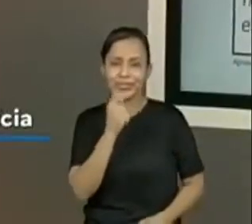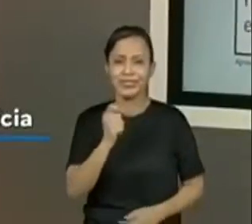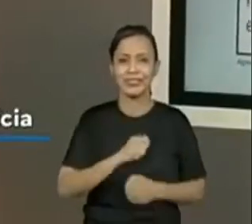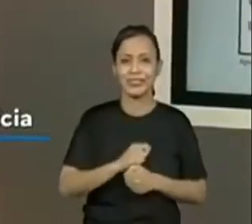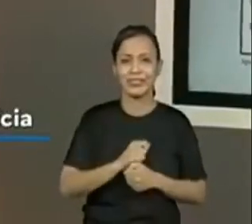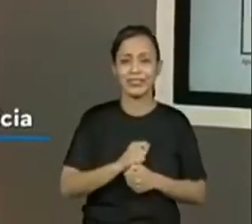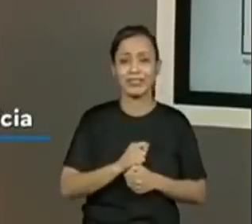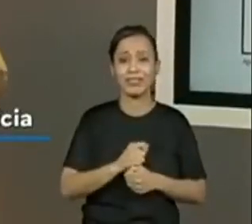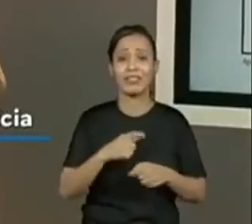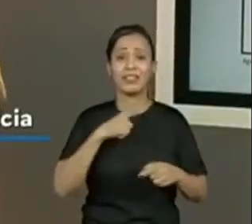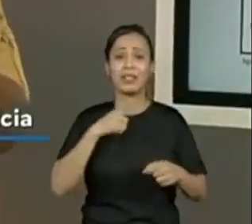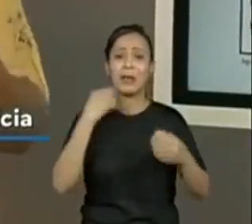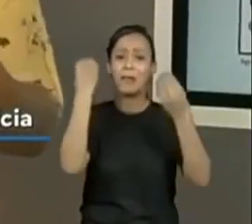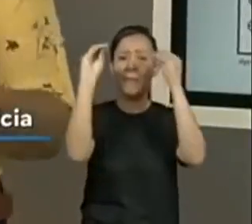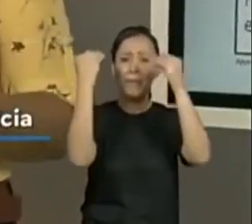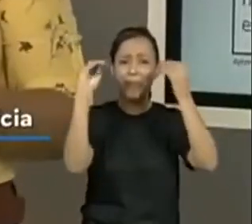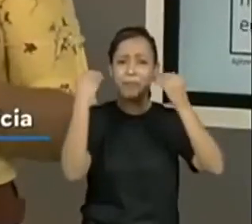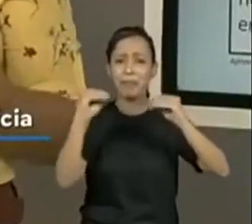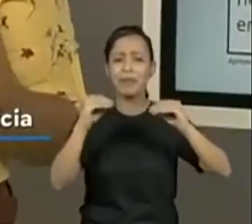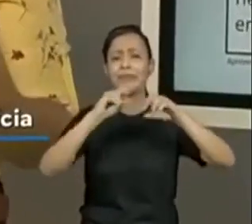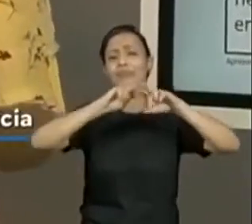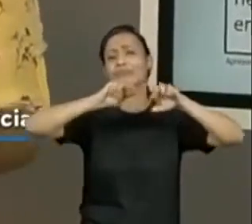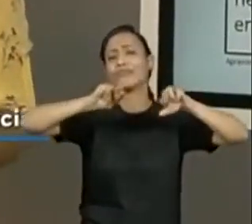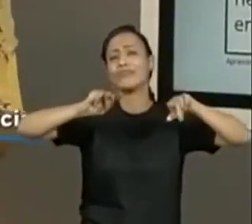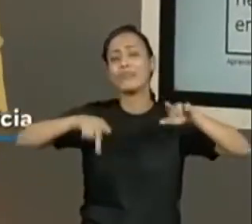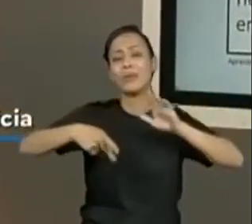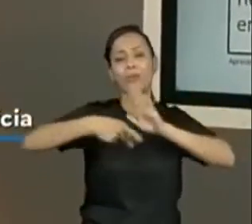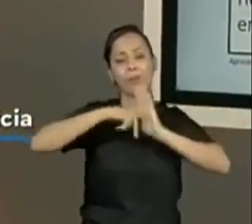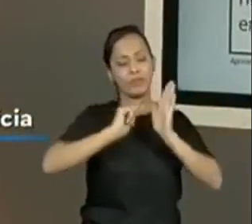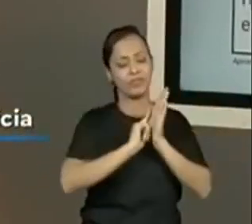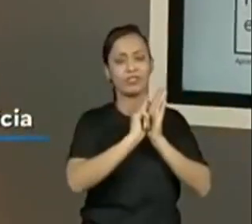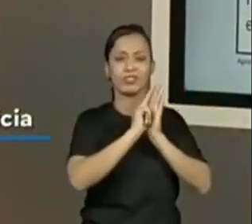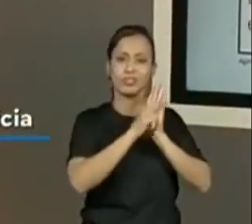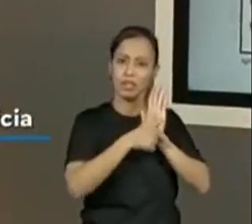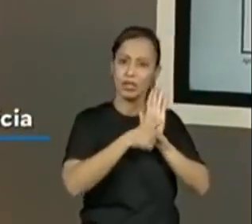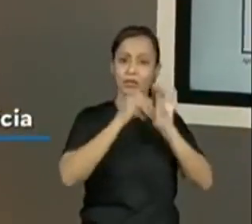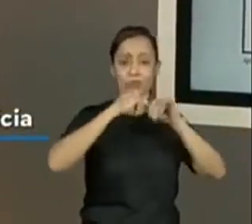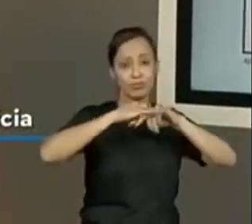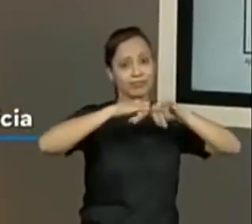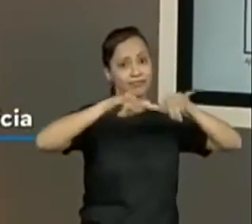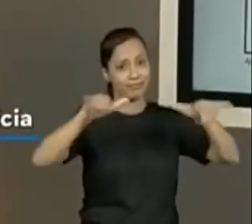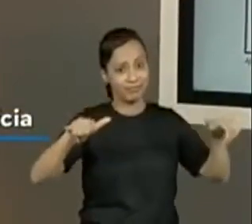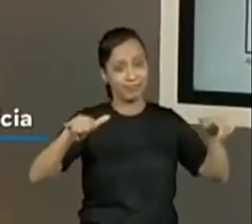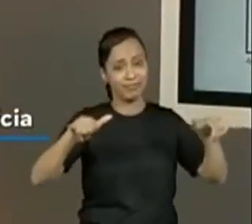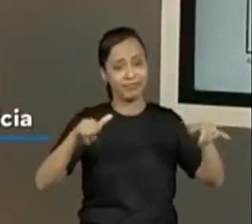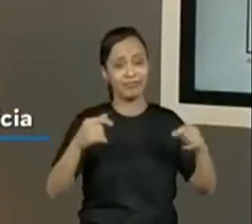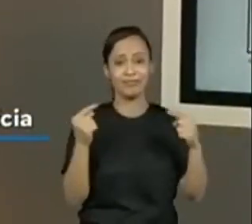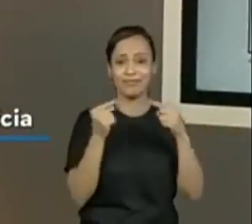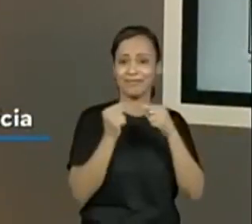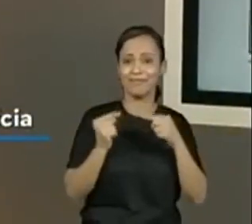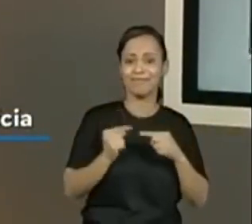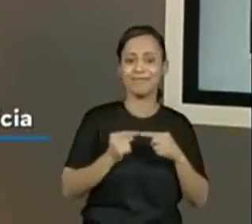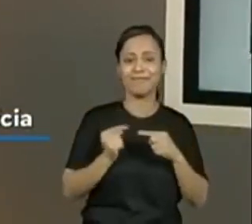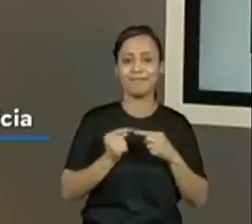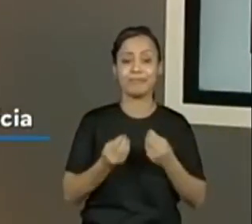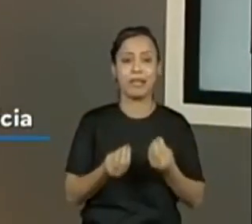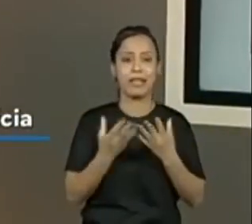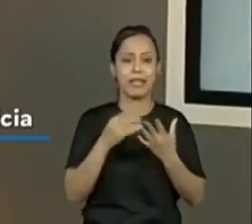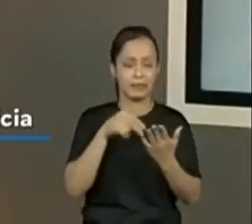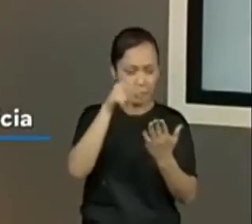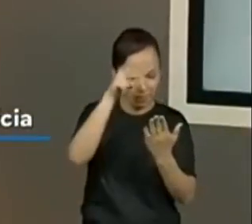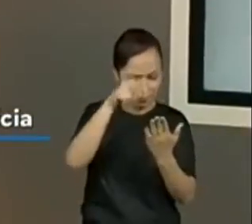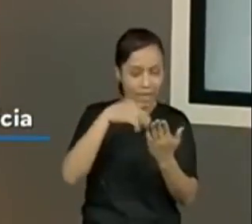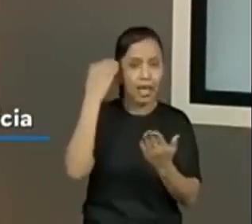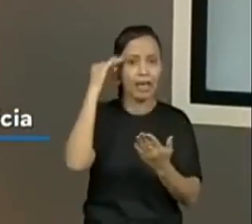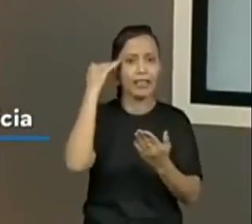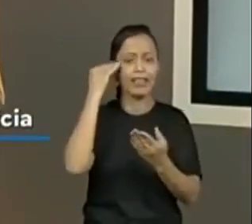tem box de informações, são tudo complementos da estrutura desse gênero para você entender melhor a informação,